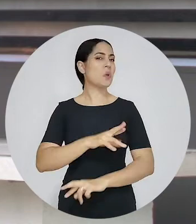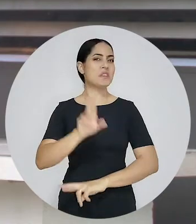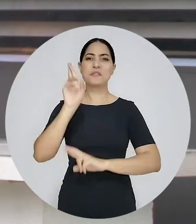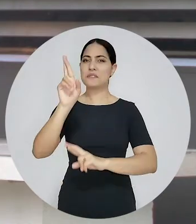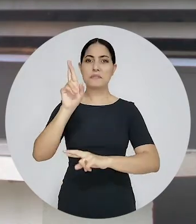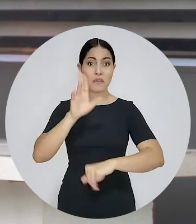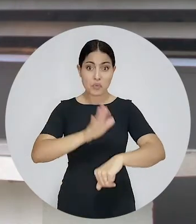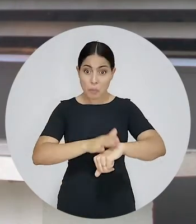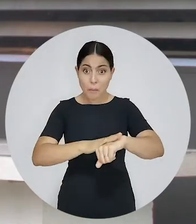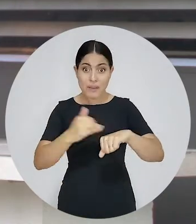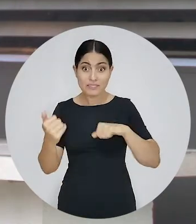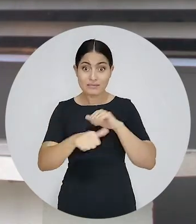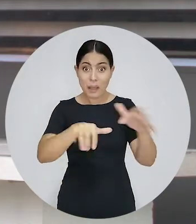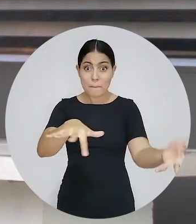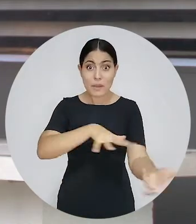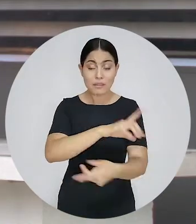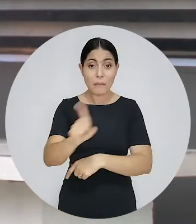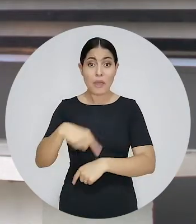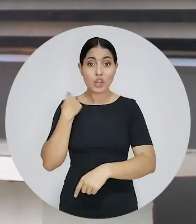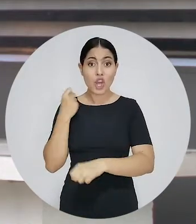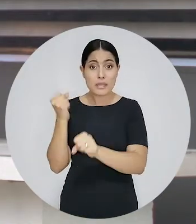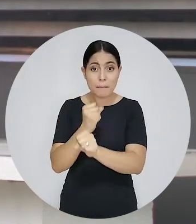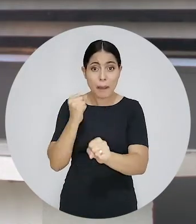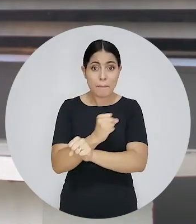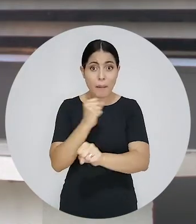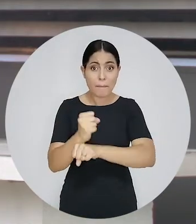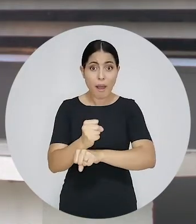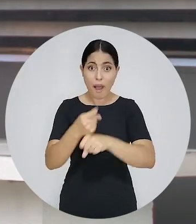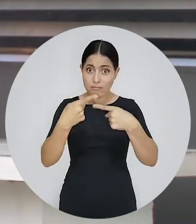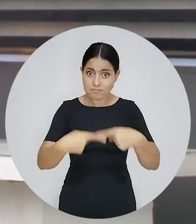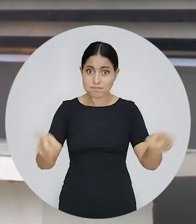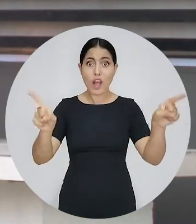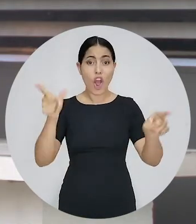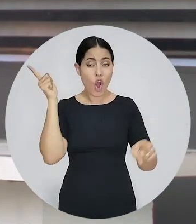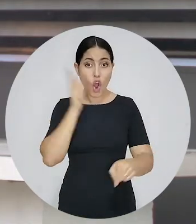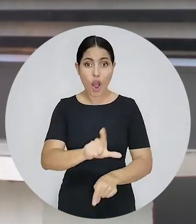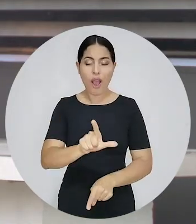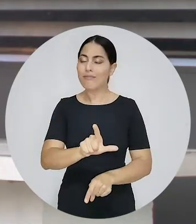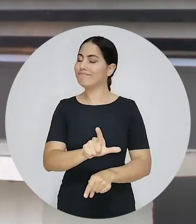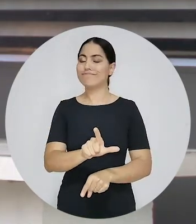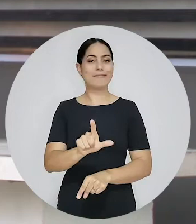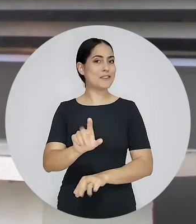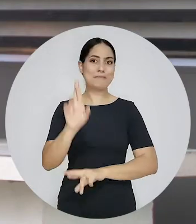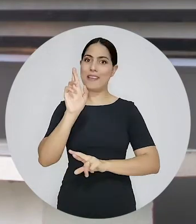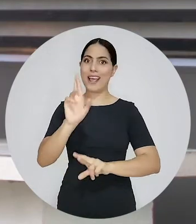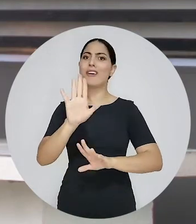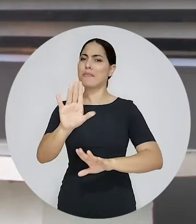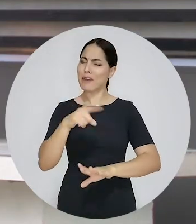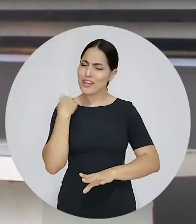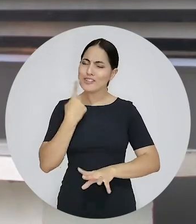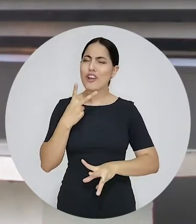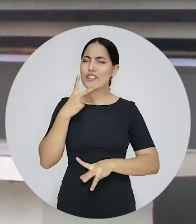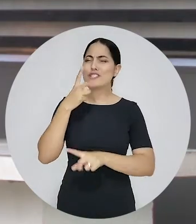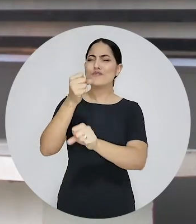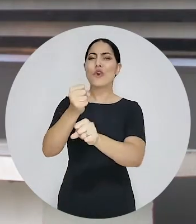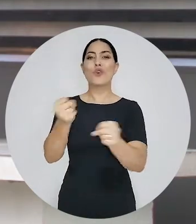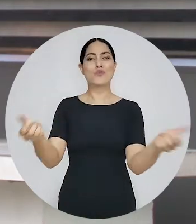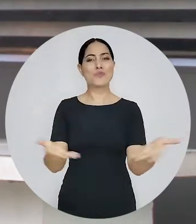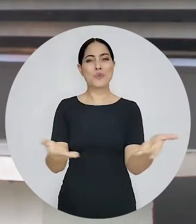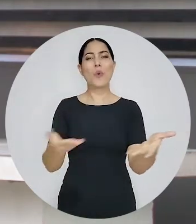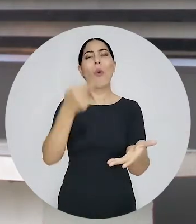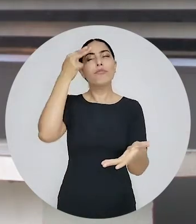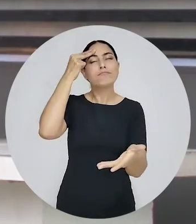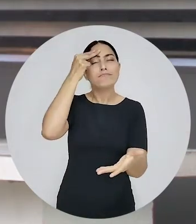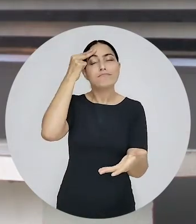Muitos não esperavam que, em meio à pandemia, nós conseguíssemos inaugurar a sede da nossa maior subseccional. Mas, graças ao esforço de todos,